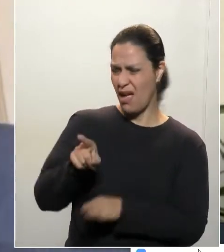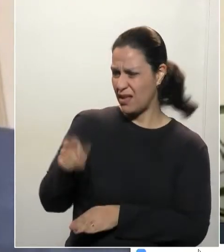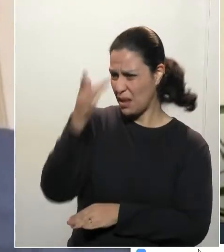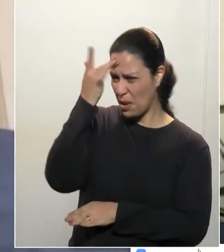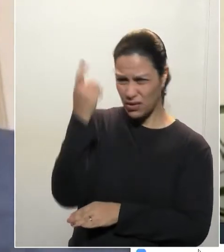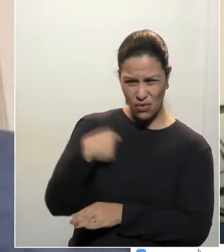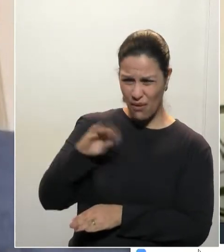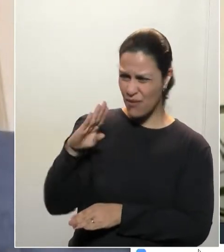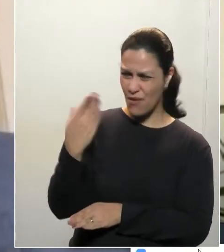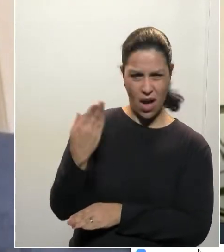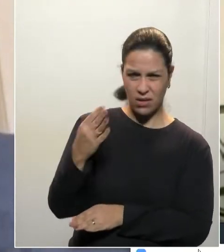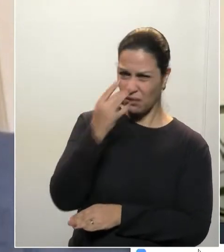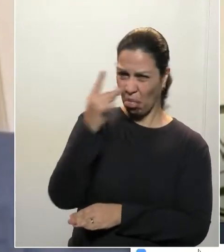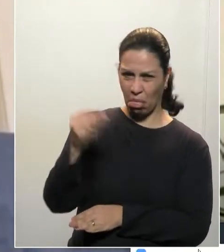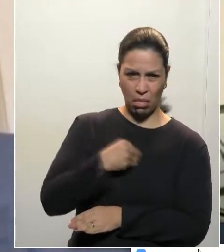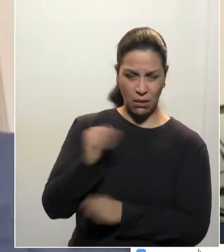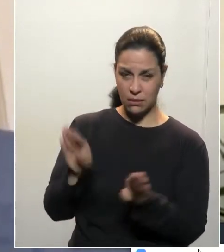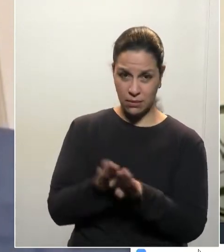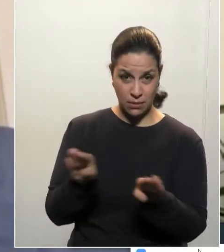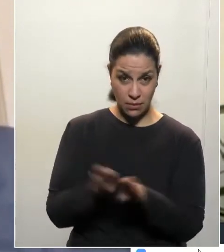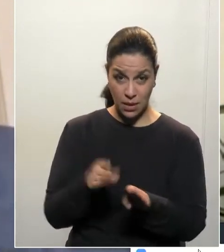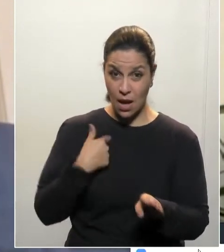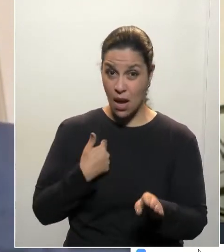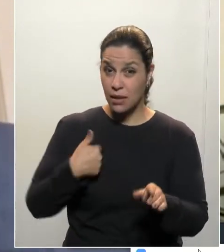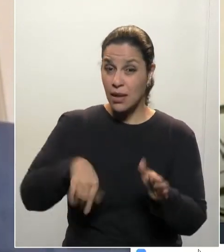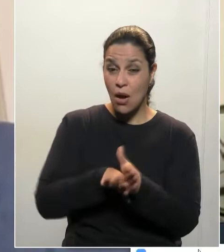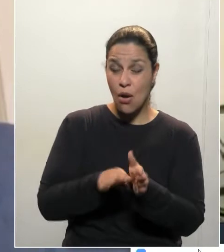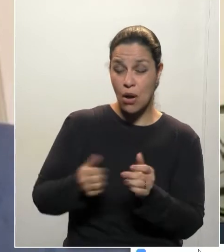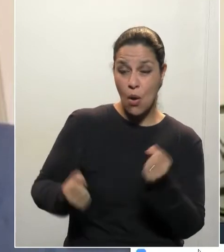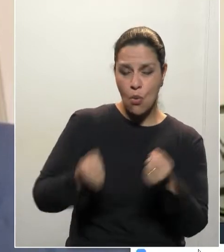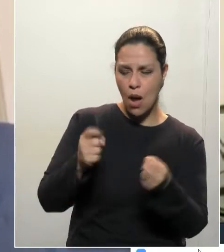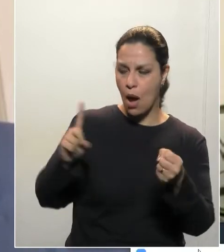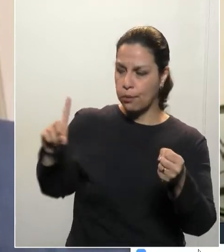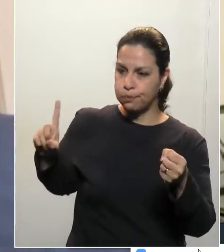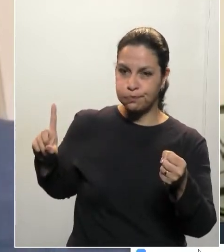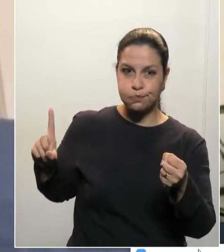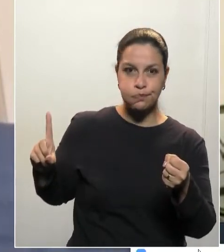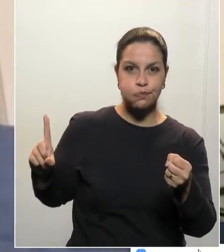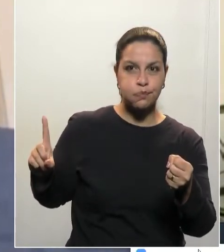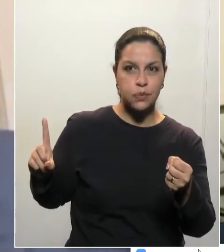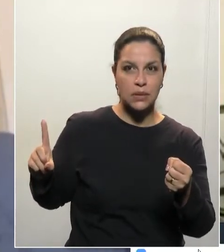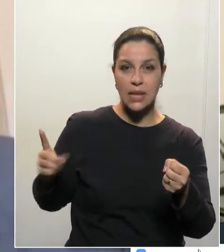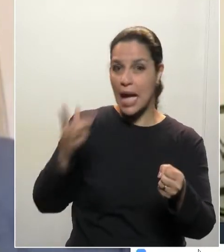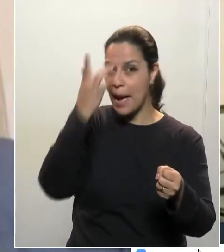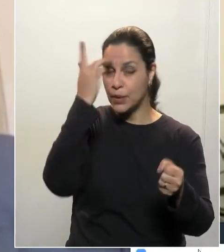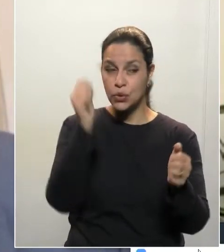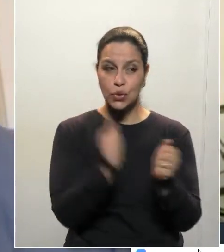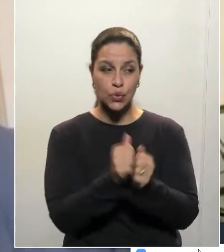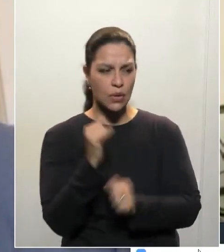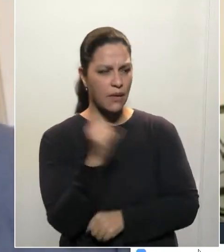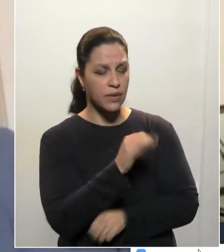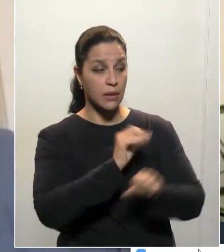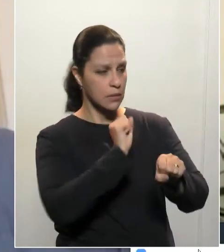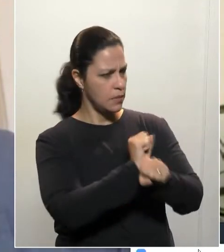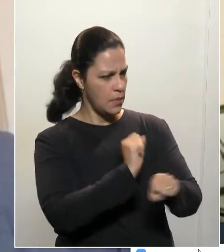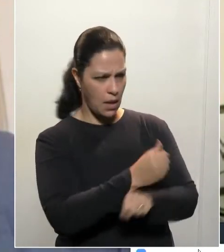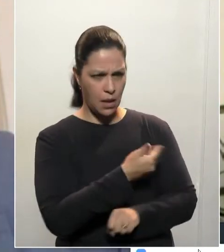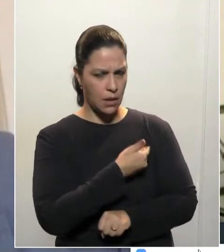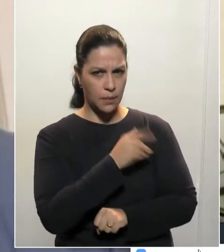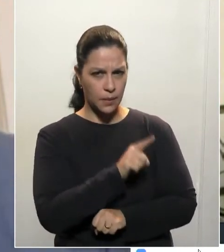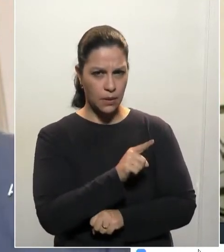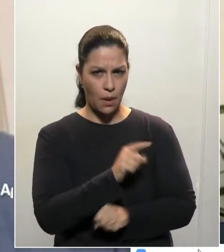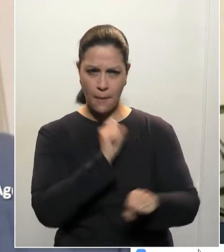aqui é desleal comigo. E quando você for passar direto, o leal vai te dizer, pera lá, amigo,